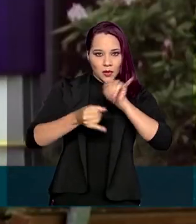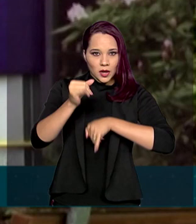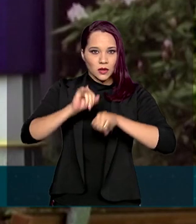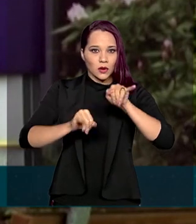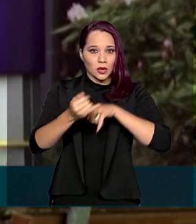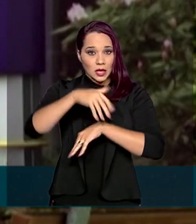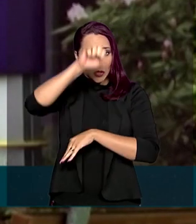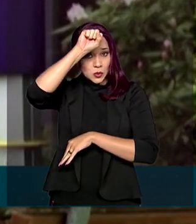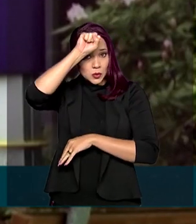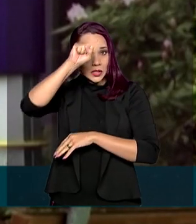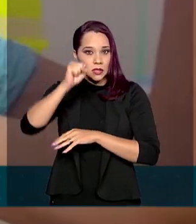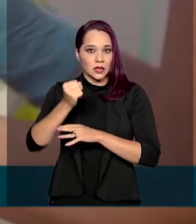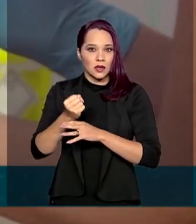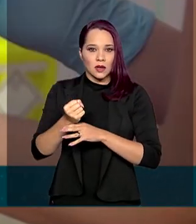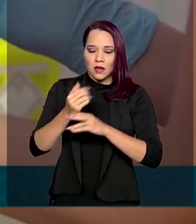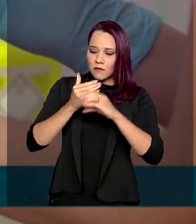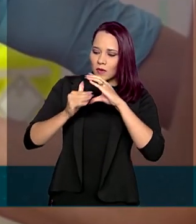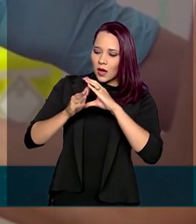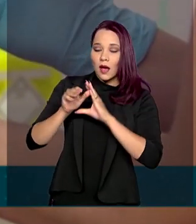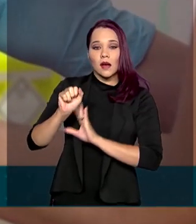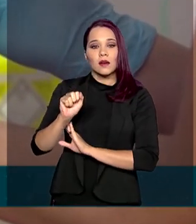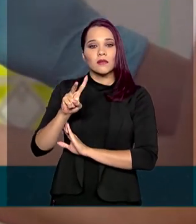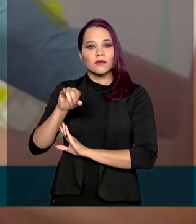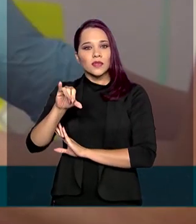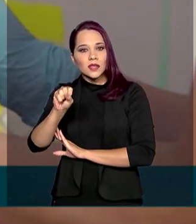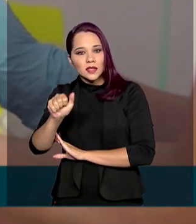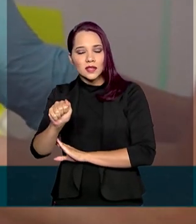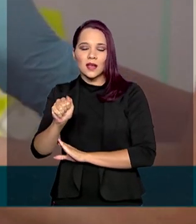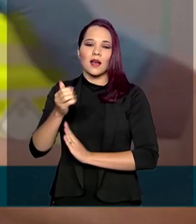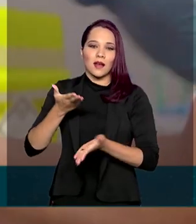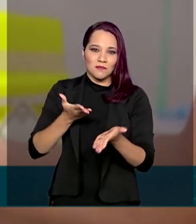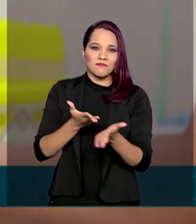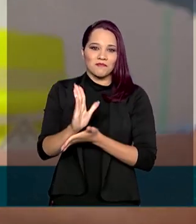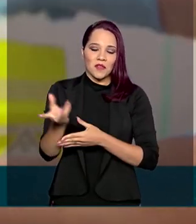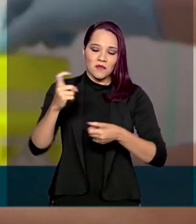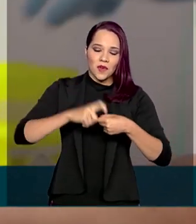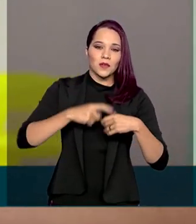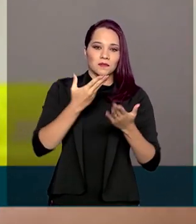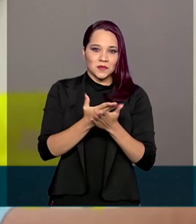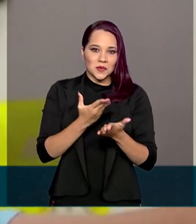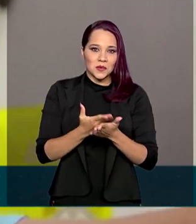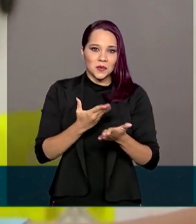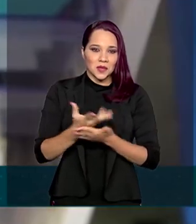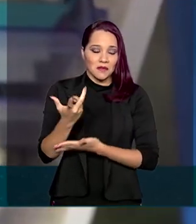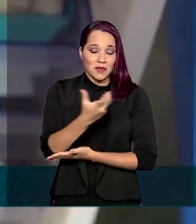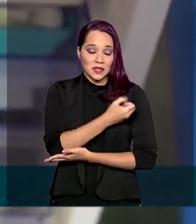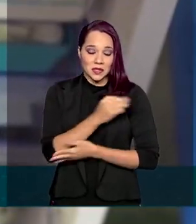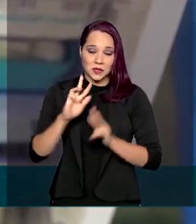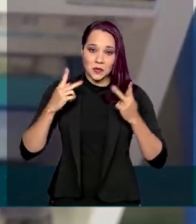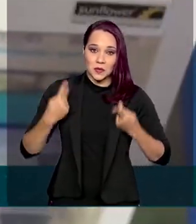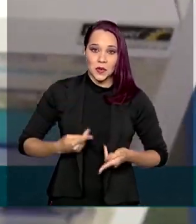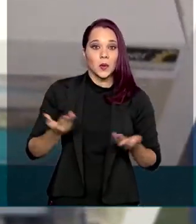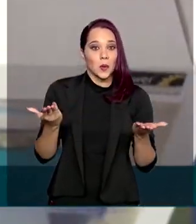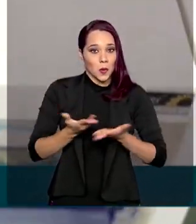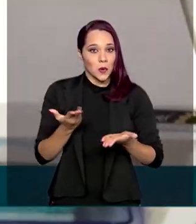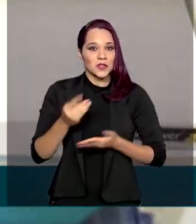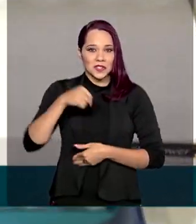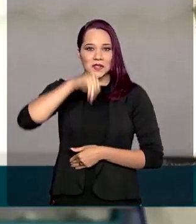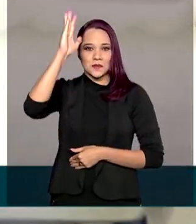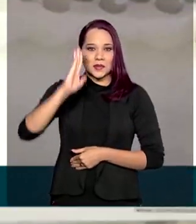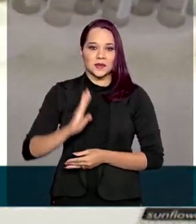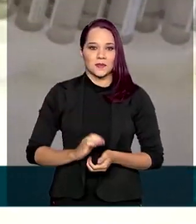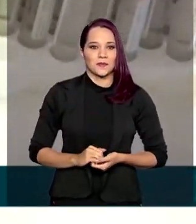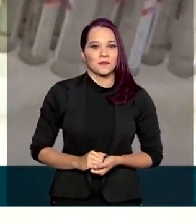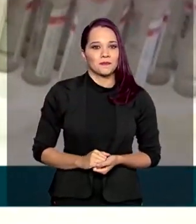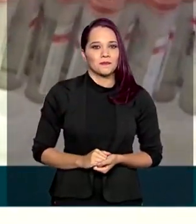suíço AstraZeneca, a Anvisa autorizou a retomada dos estudos clínicos em humanos a partir de hoje aqui no Brasil.